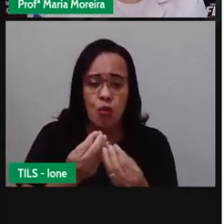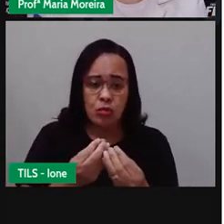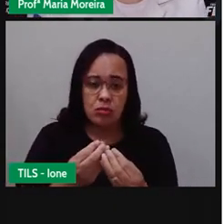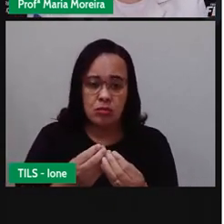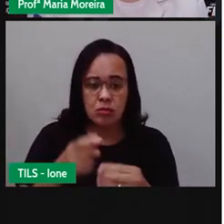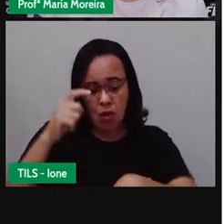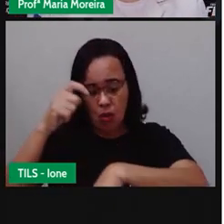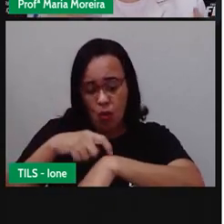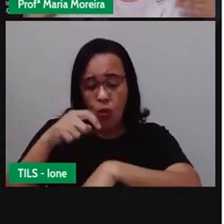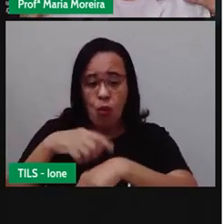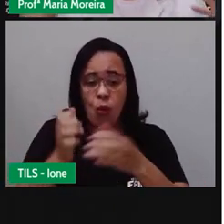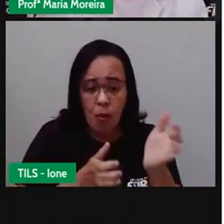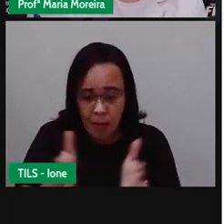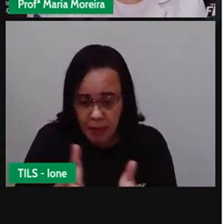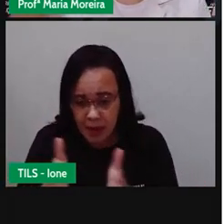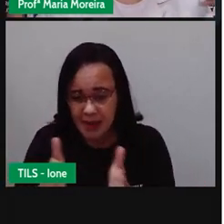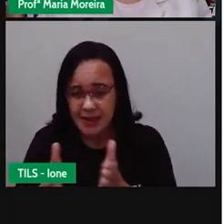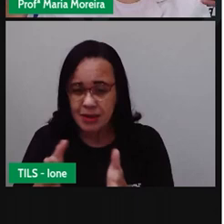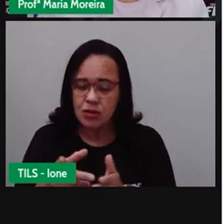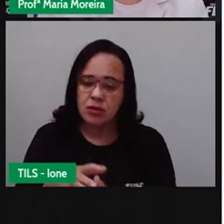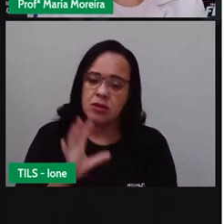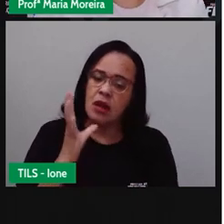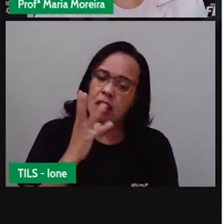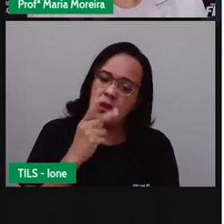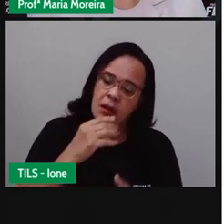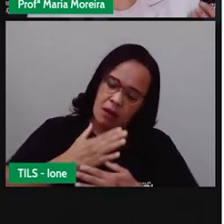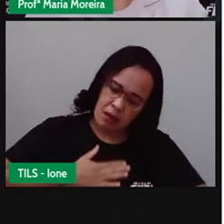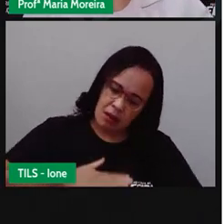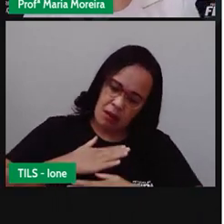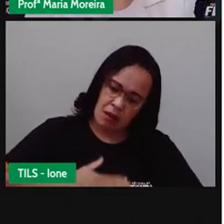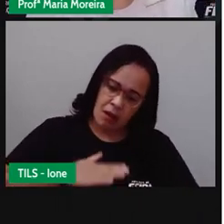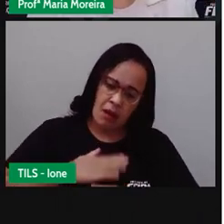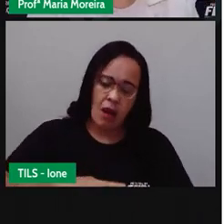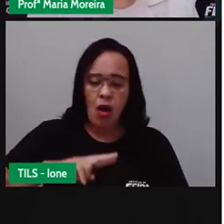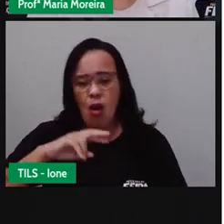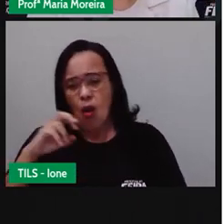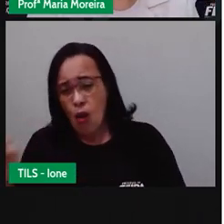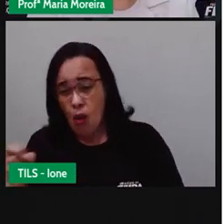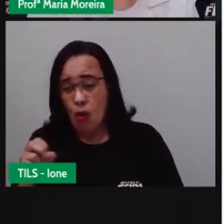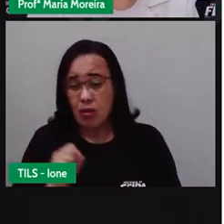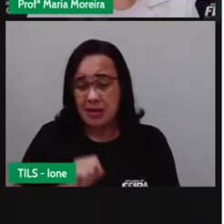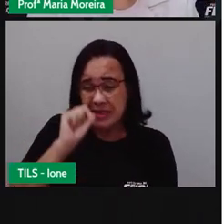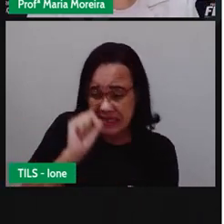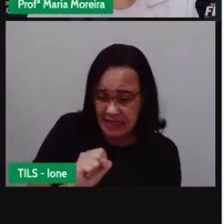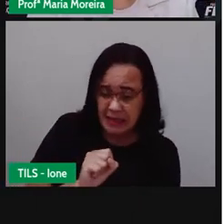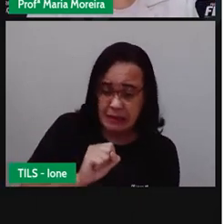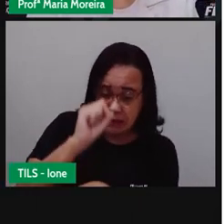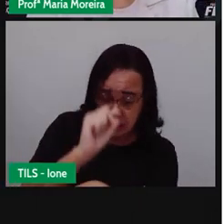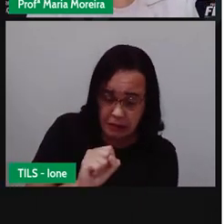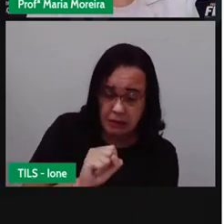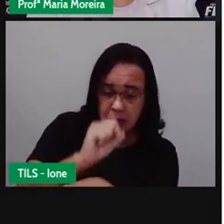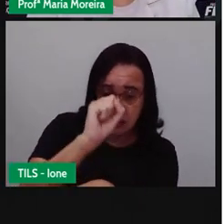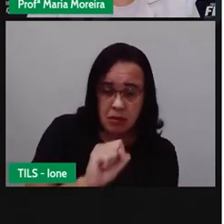Tranquilo. Ou se tem estresse. Tem engarrafamento. É isso que é mobilidade urbana, tá?